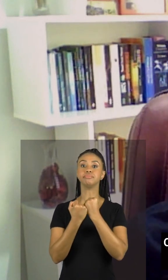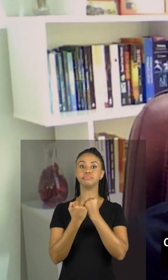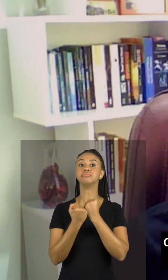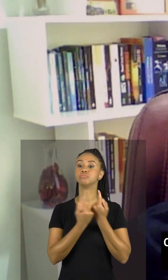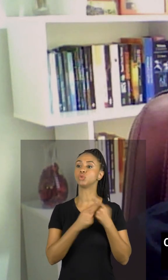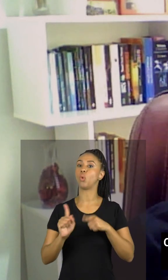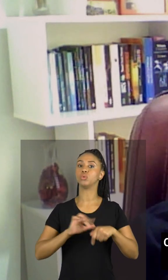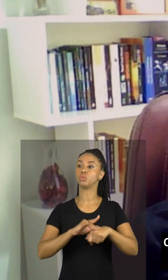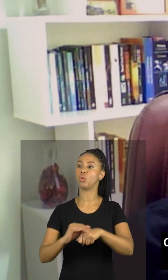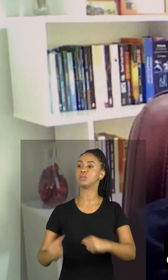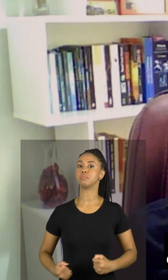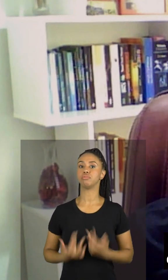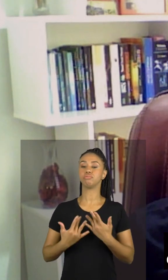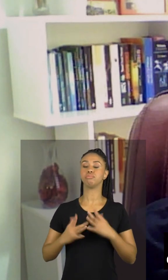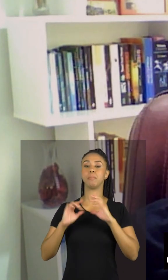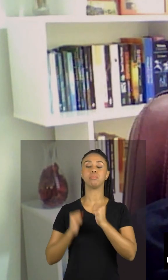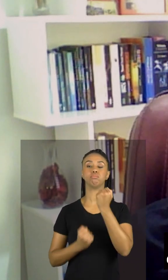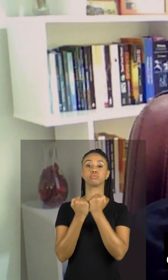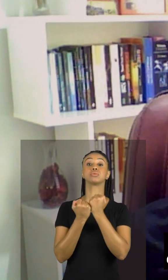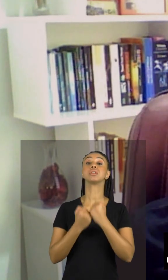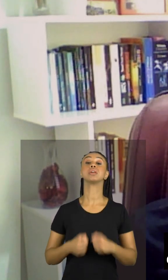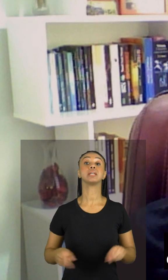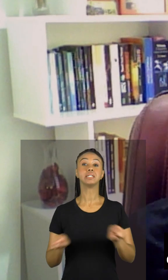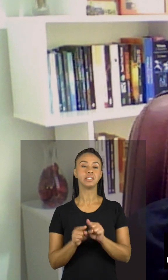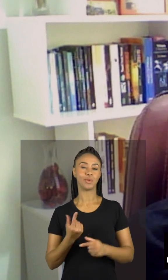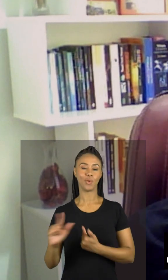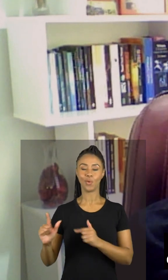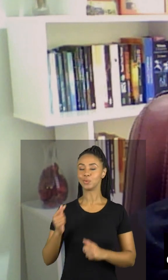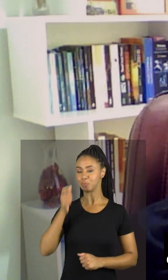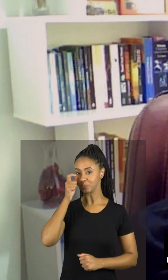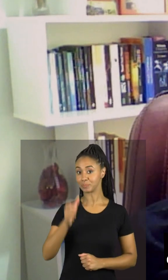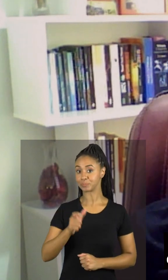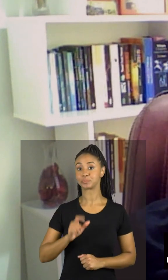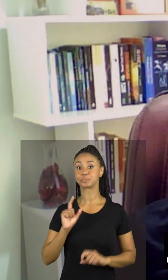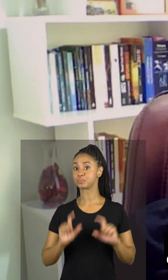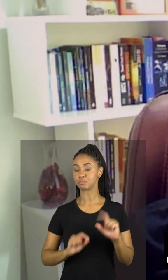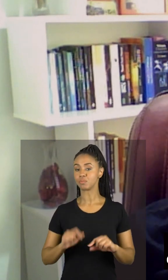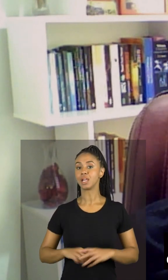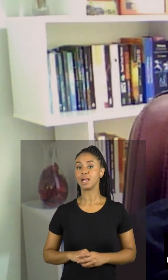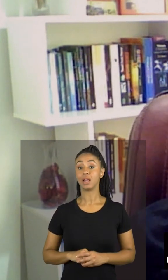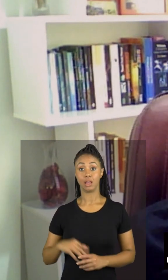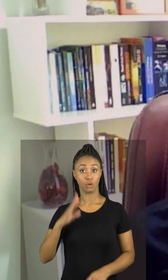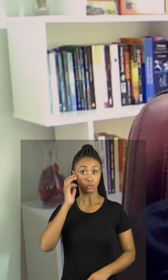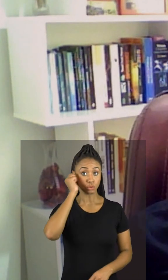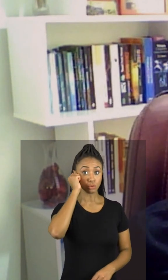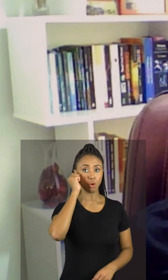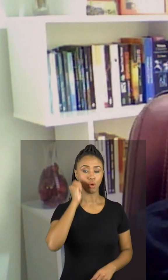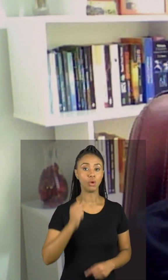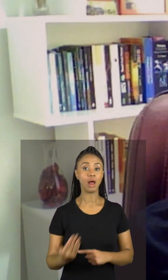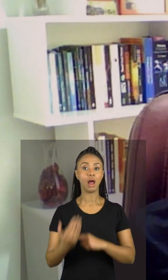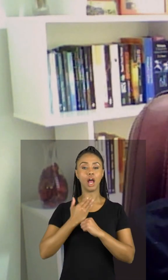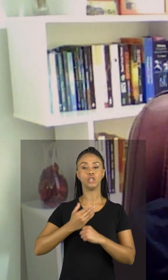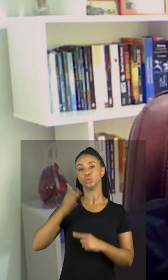as doenças. E um outro dado interessante é que o sono, ele também melhora a questão